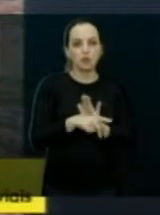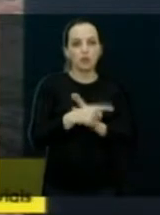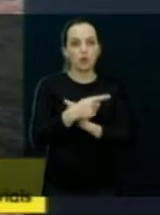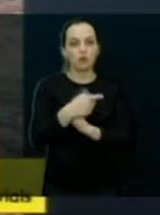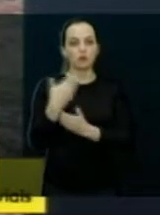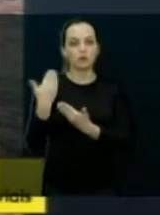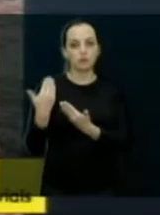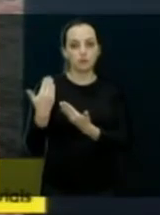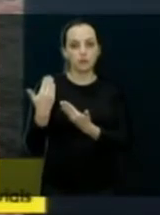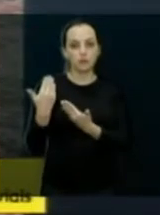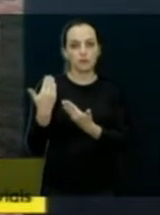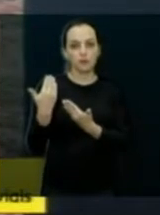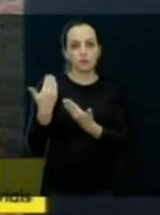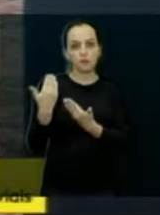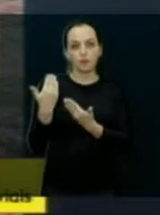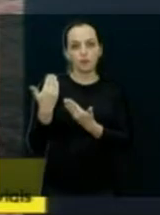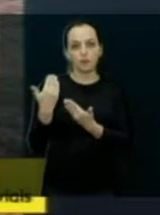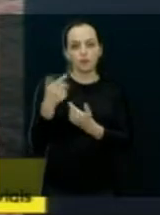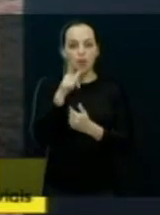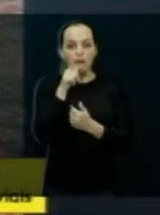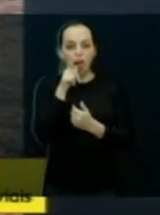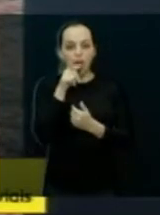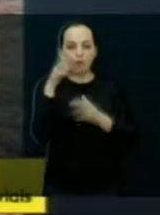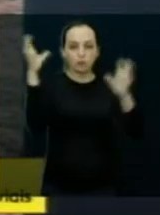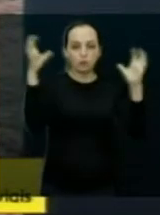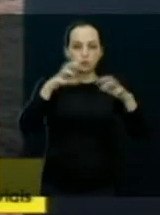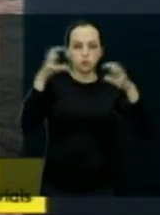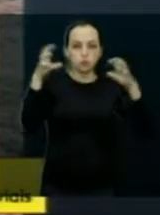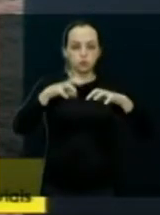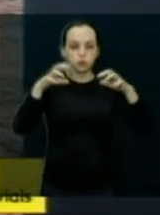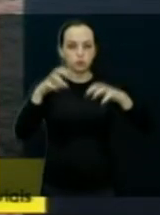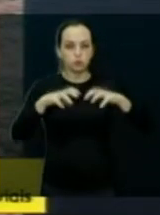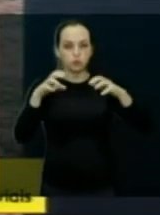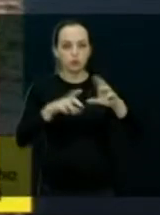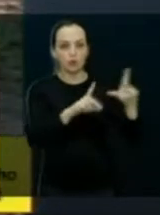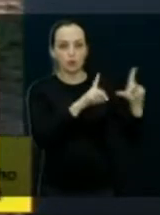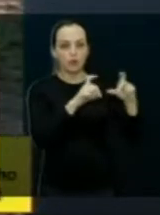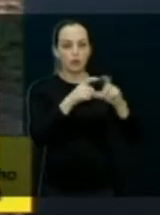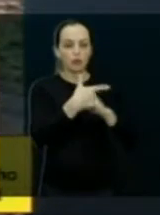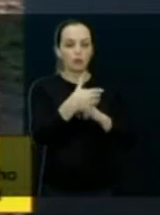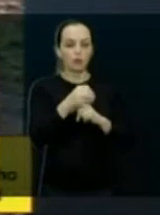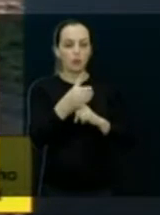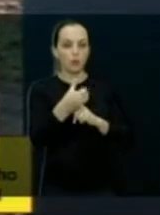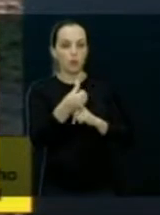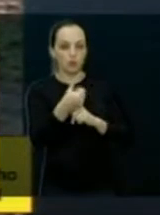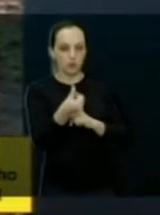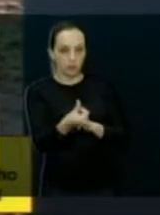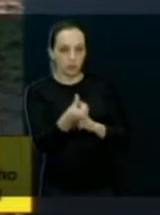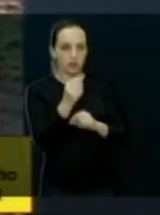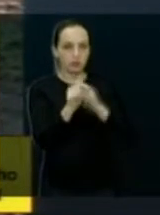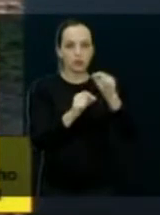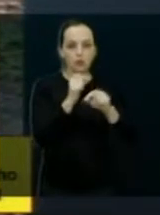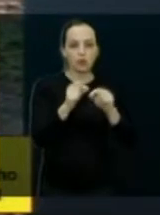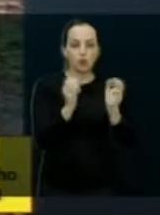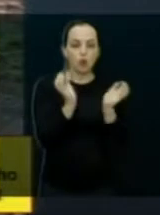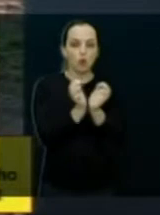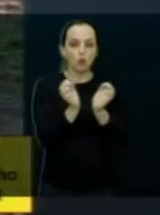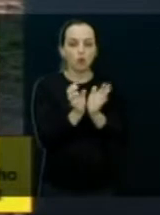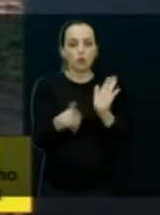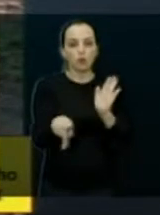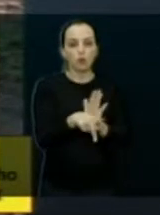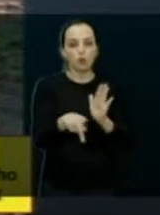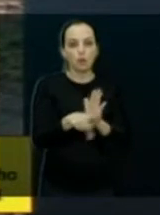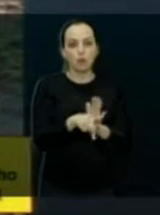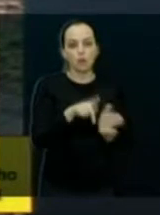Aí também erosão pelas águas pluviais, foto também de 2006. O mutirão que foi feito lá no Marivã